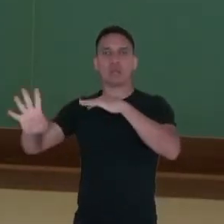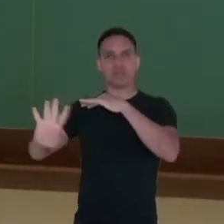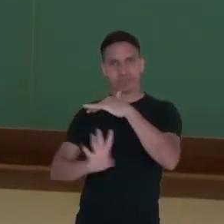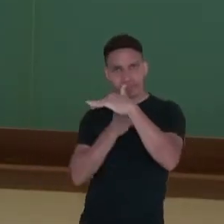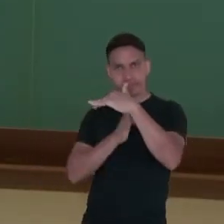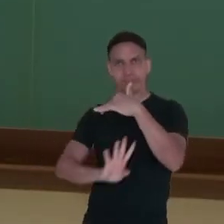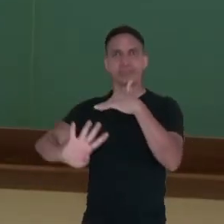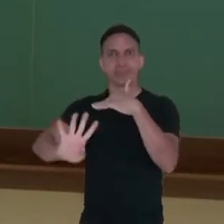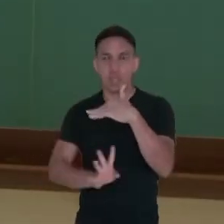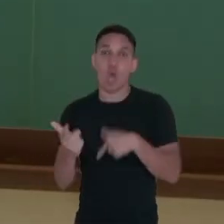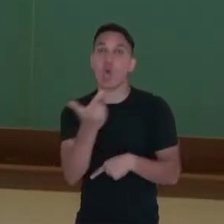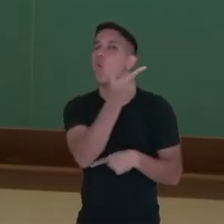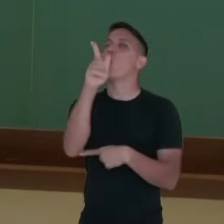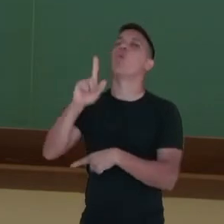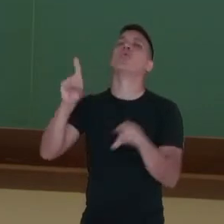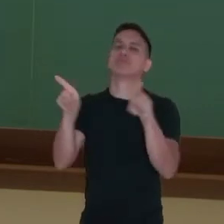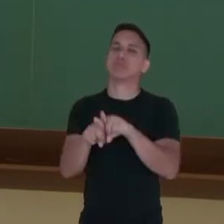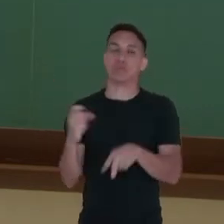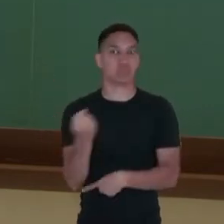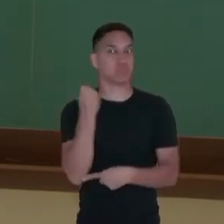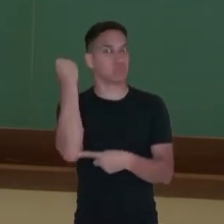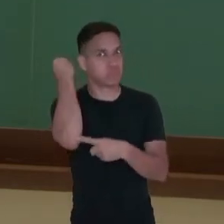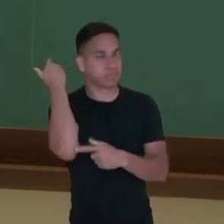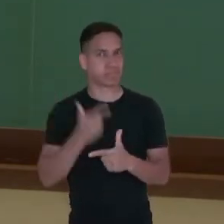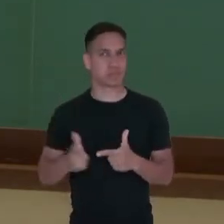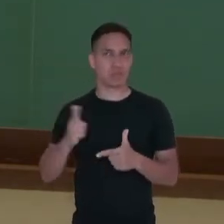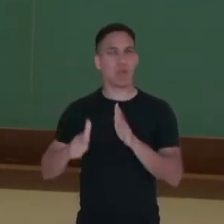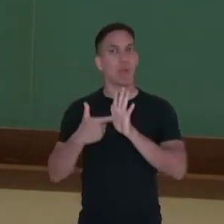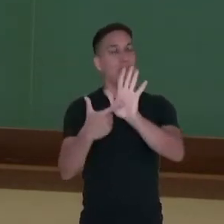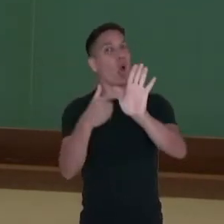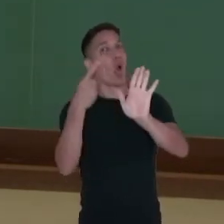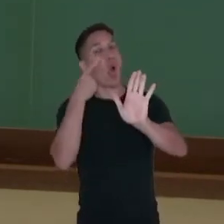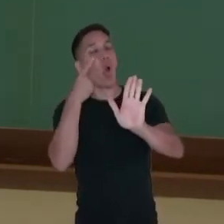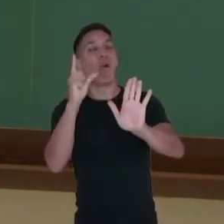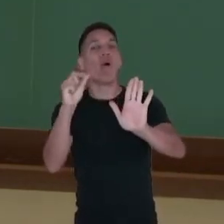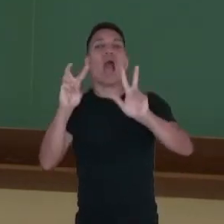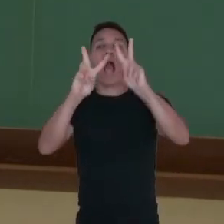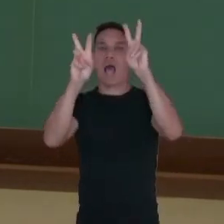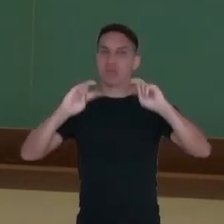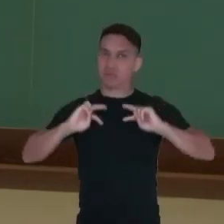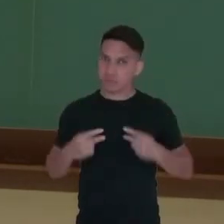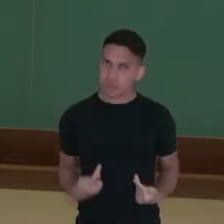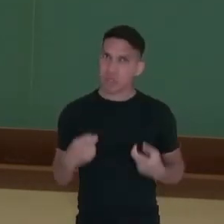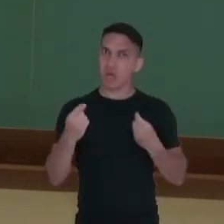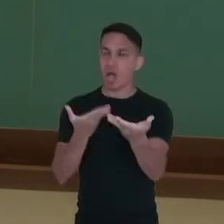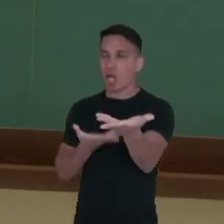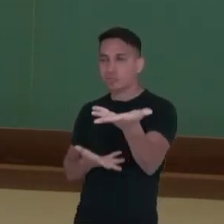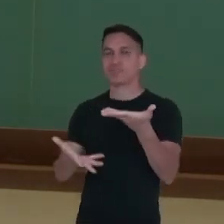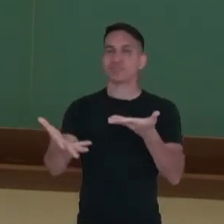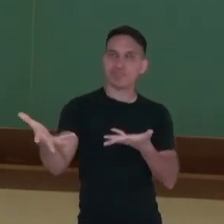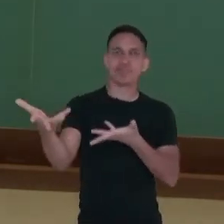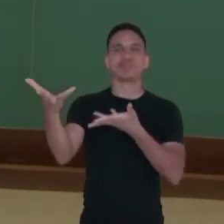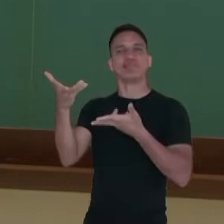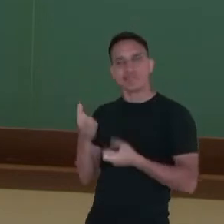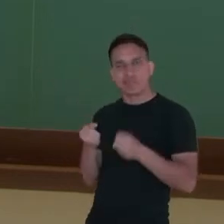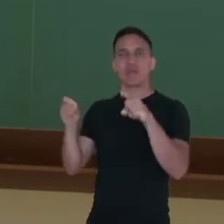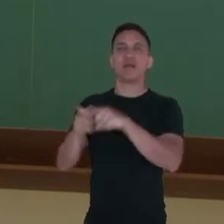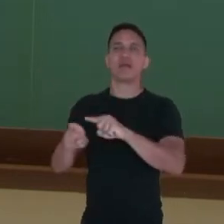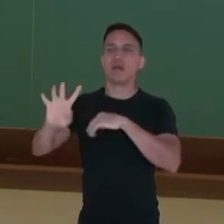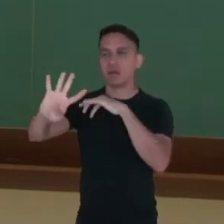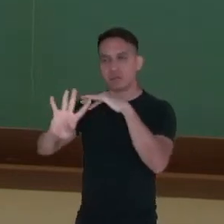é outro grave problema e traz à tona a questão humanitária de receber e de atender esses